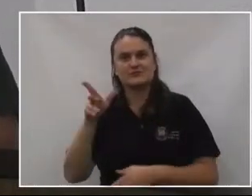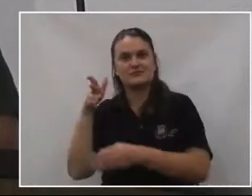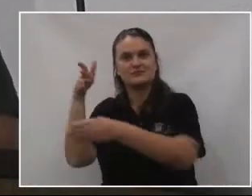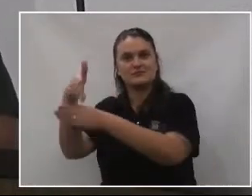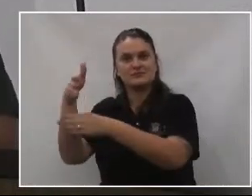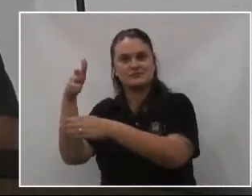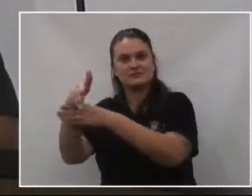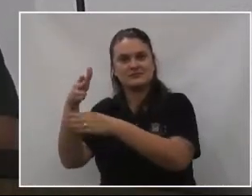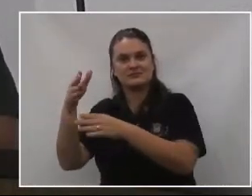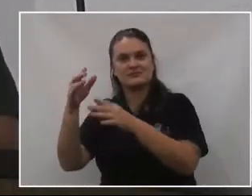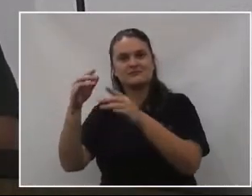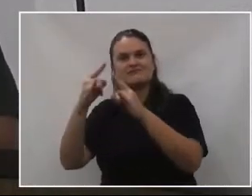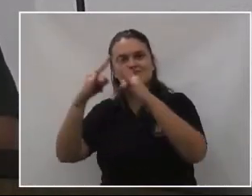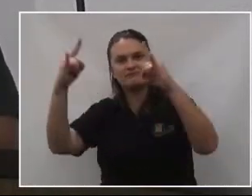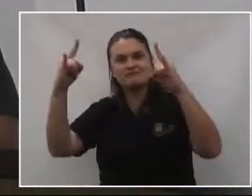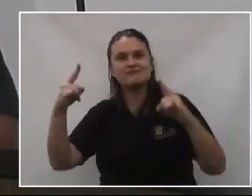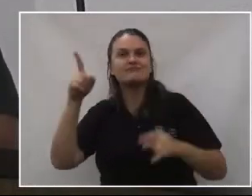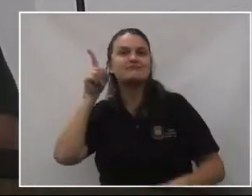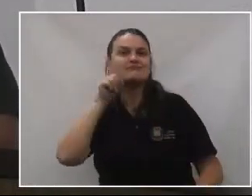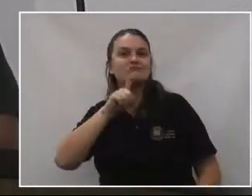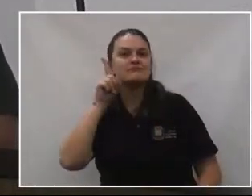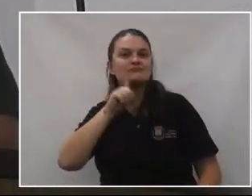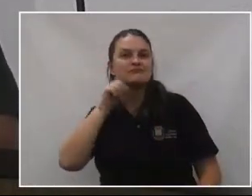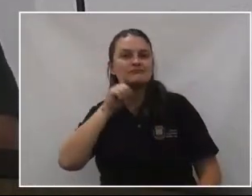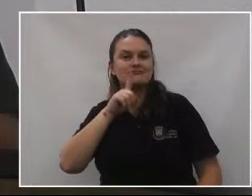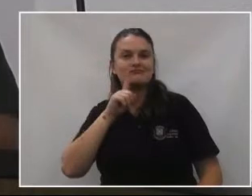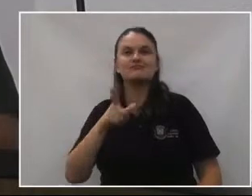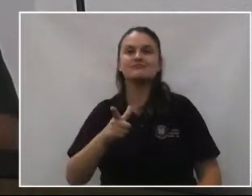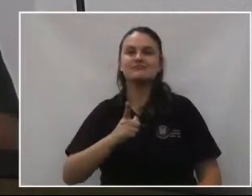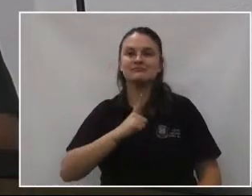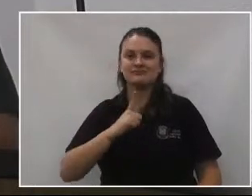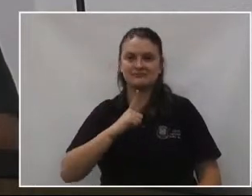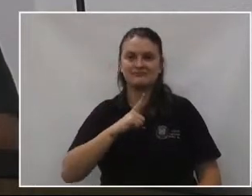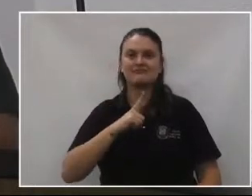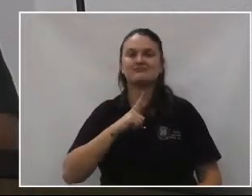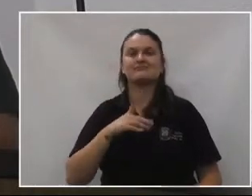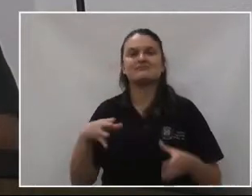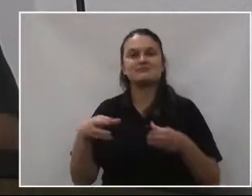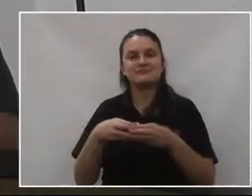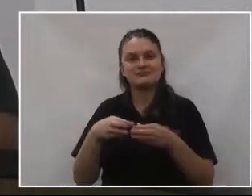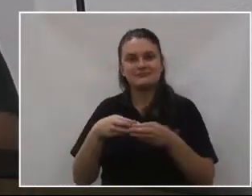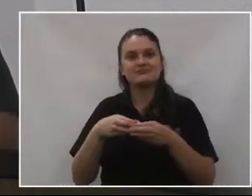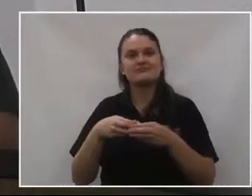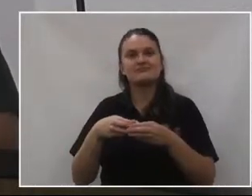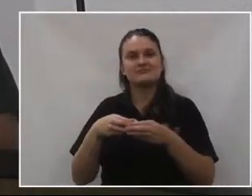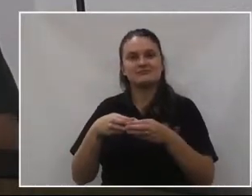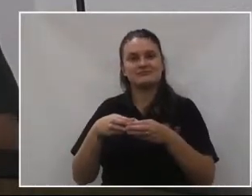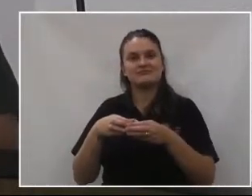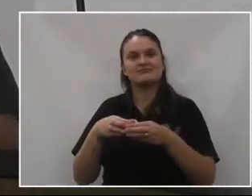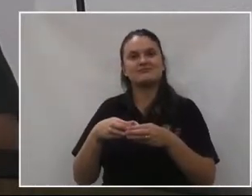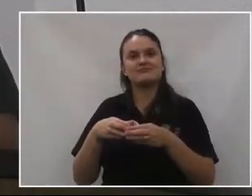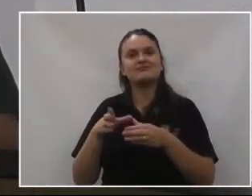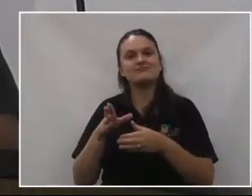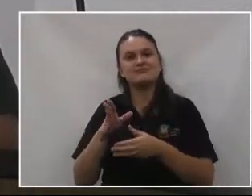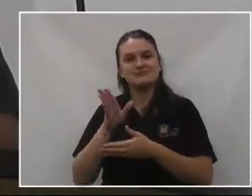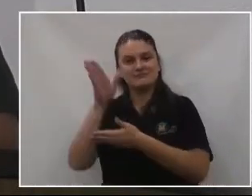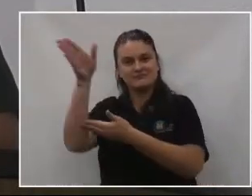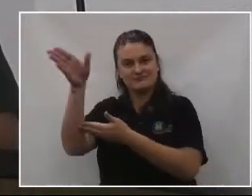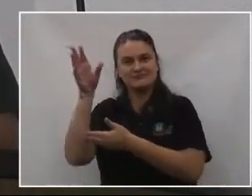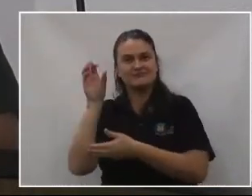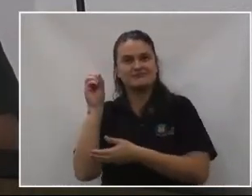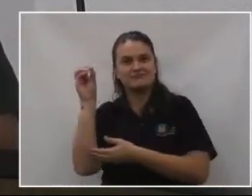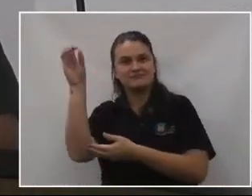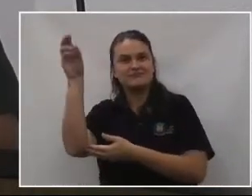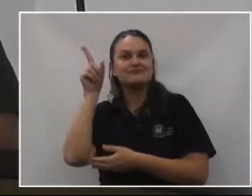acampamento mundial nos Estados Unidos. Então, tem uma turma lá do grupo que vai representar,